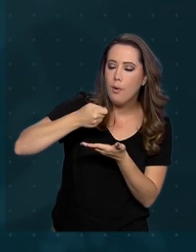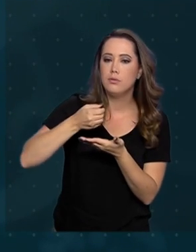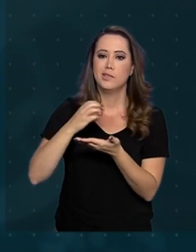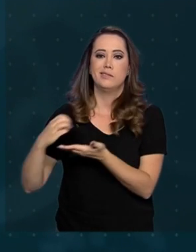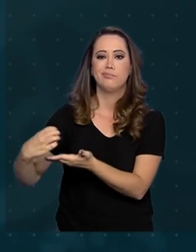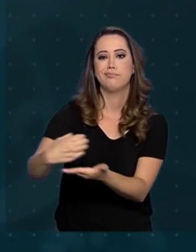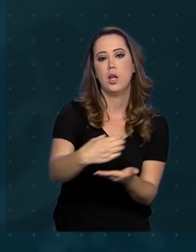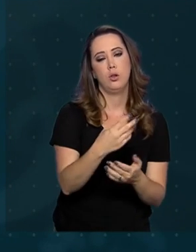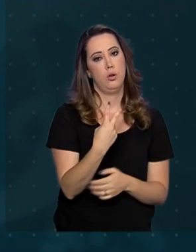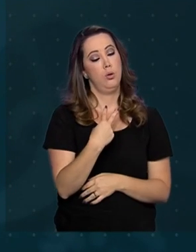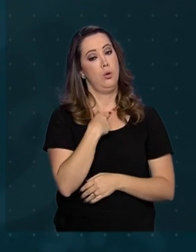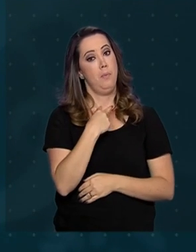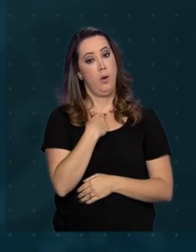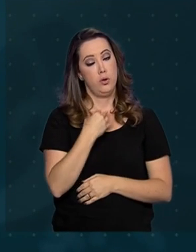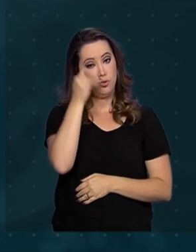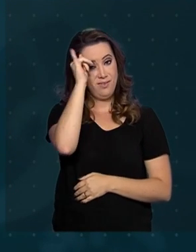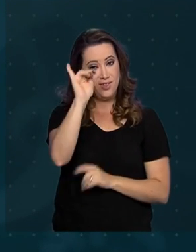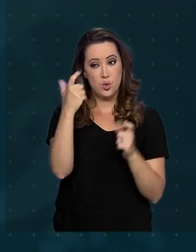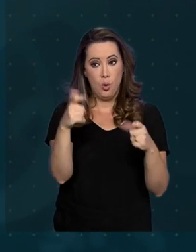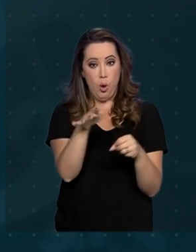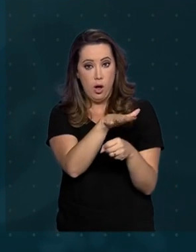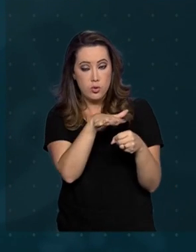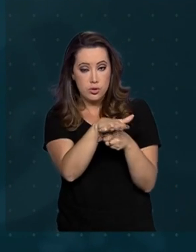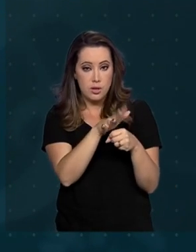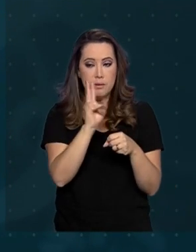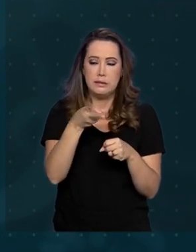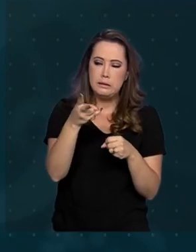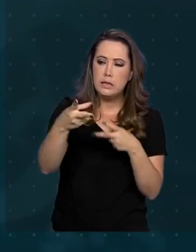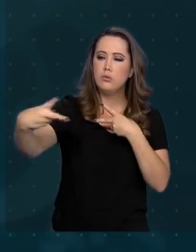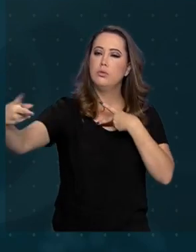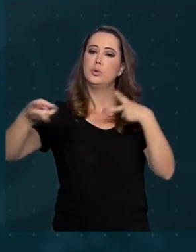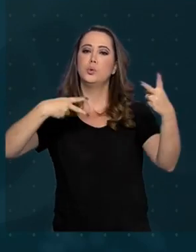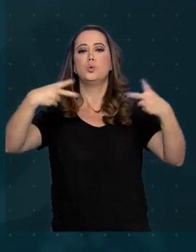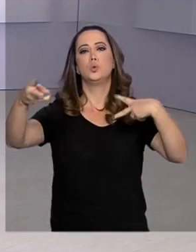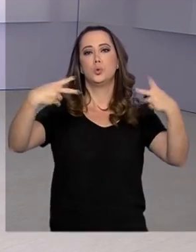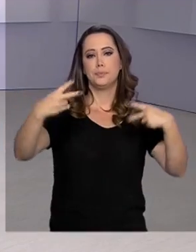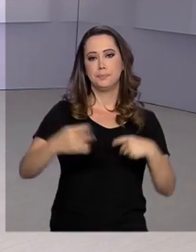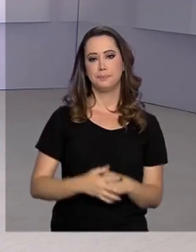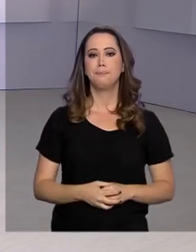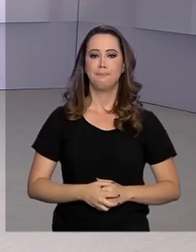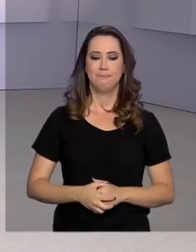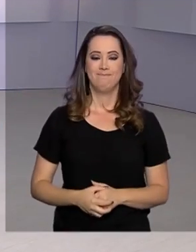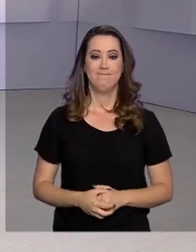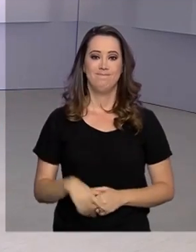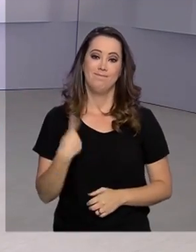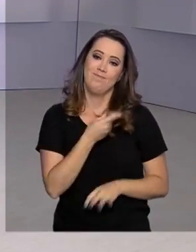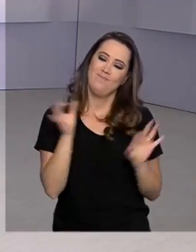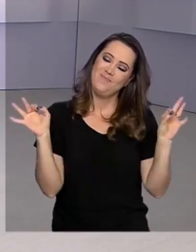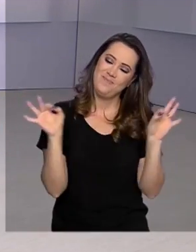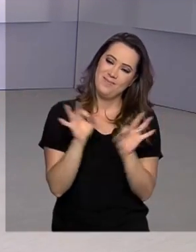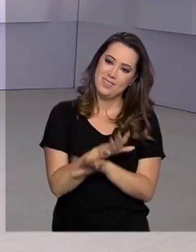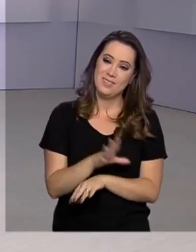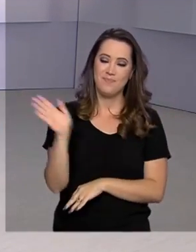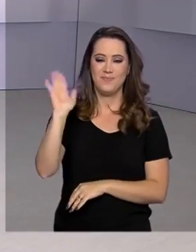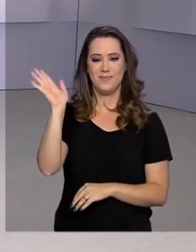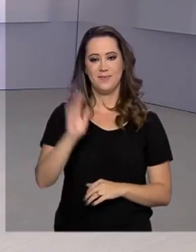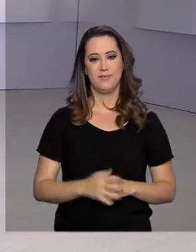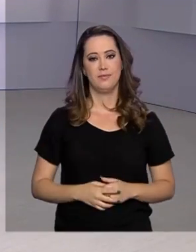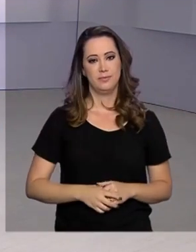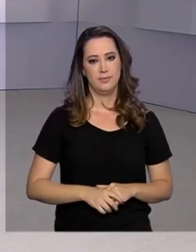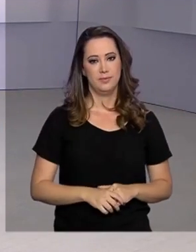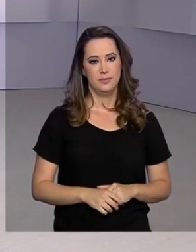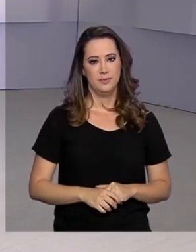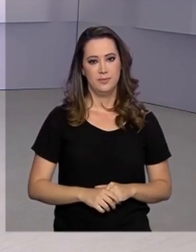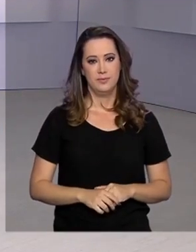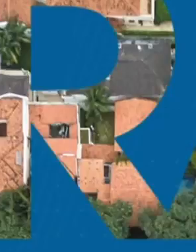Evite aglomerações e mantenha os ambientes ventilados. A gente termina aqui. Até a próxima edição.